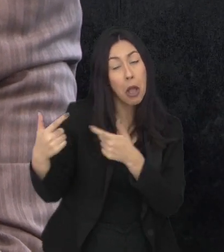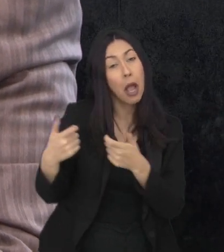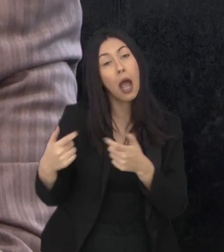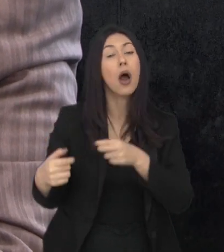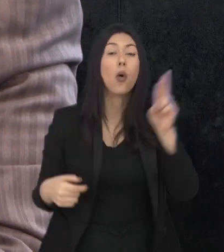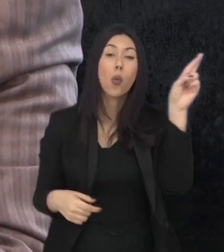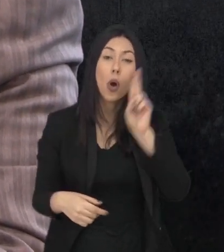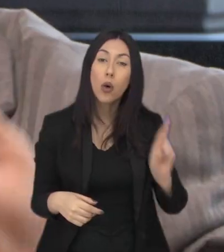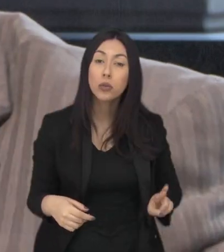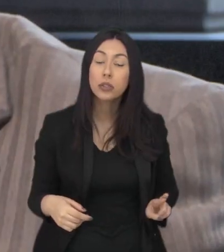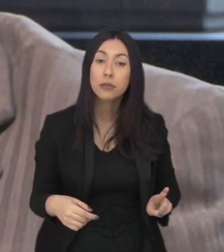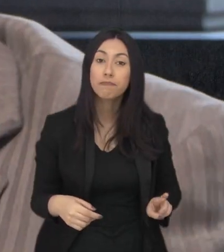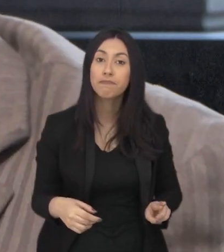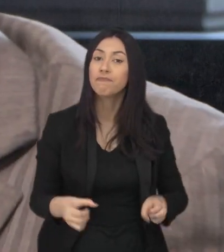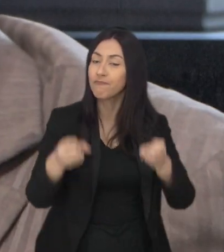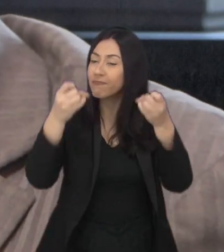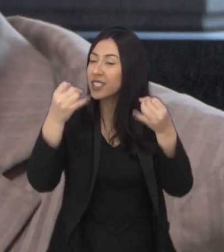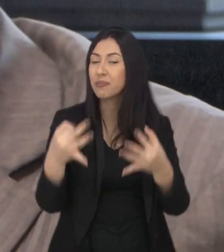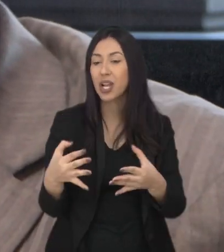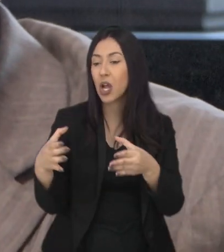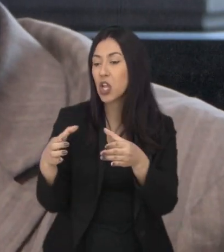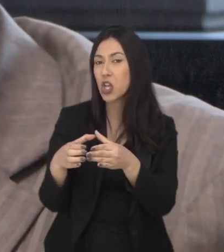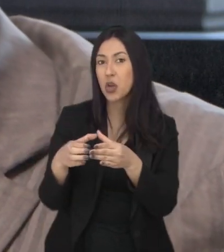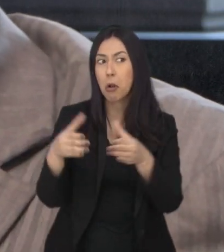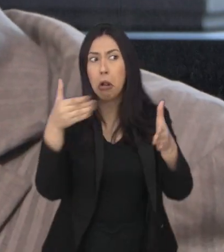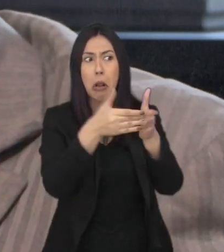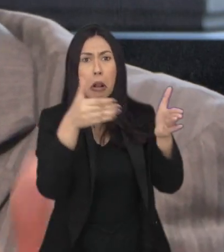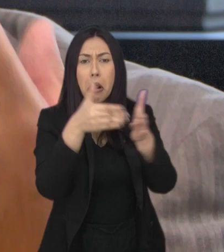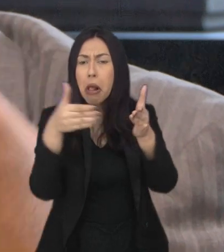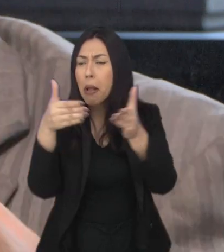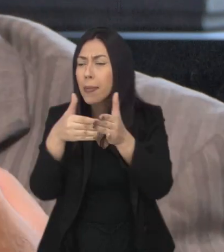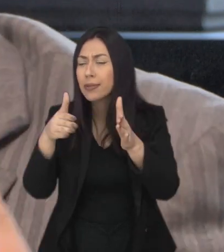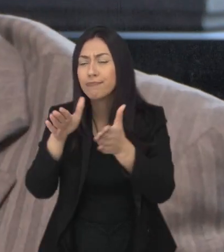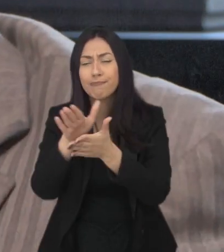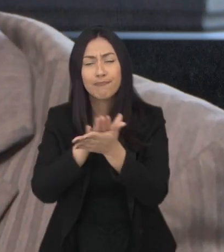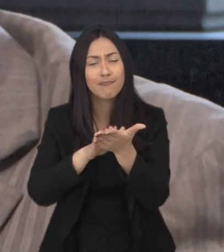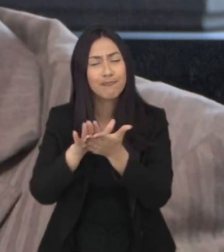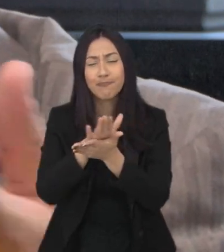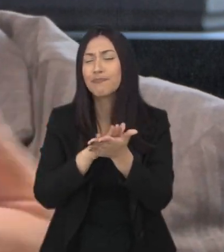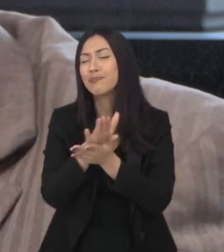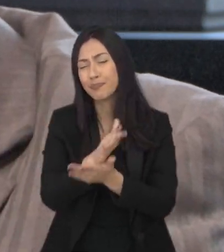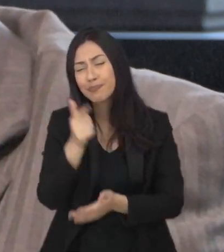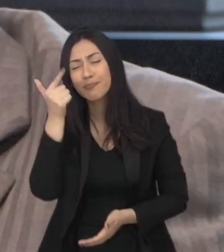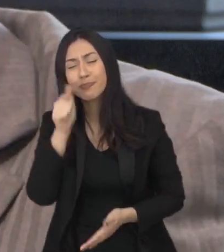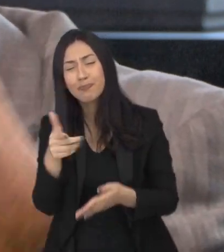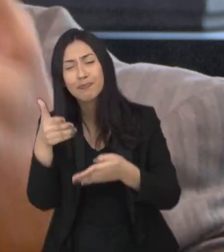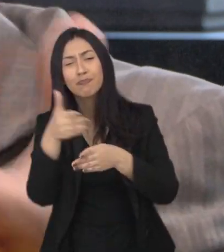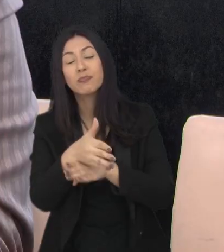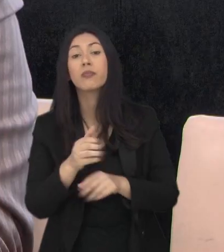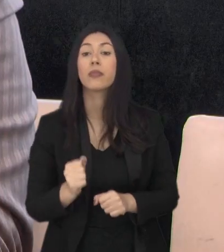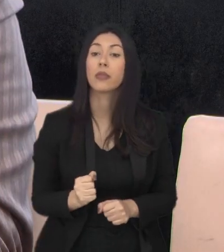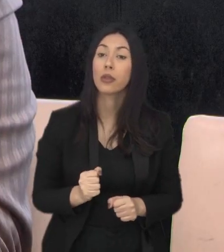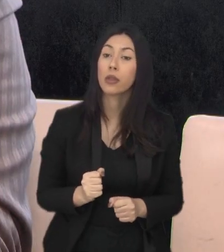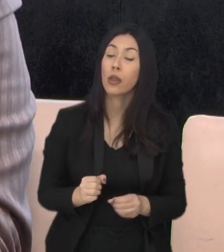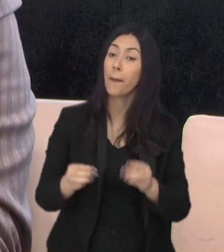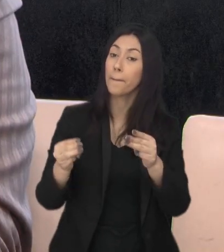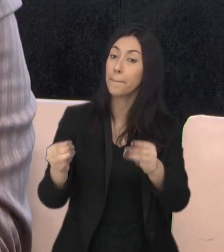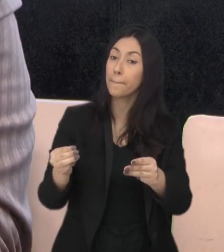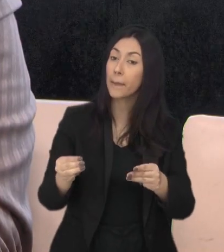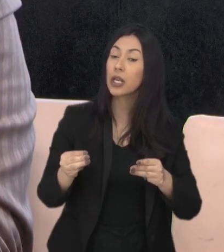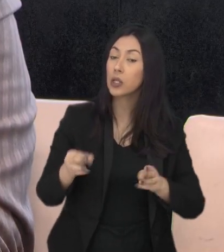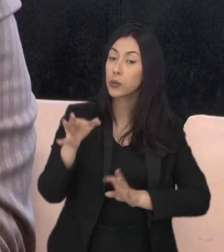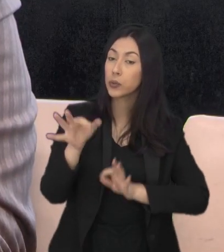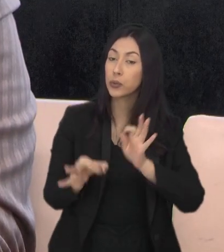guerra com a Rússia. Ele conta que o grupo não encontrou barreiras por parte do governo brasileiro. O Ministério da